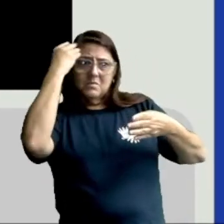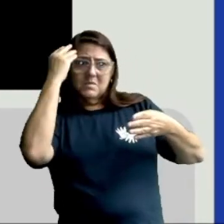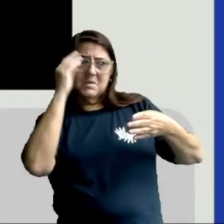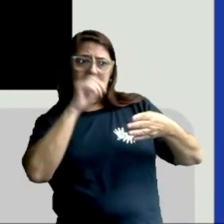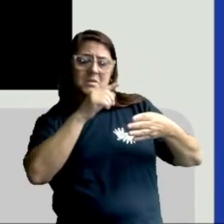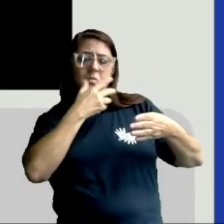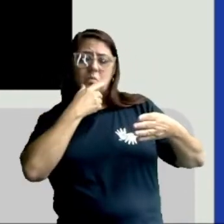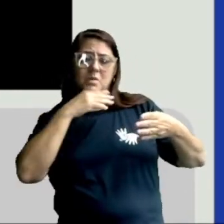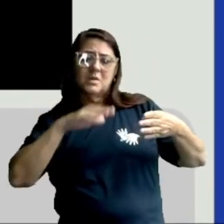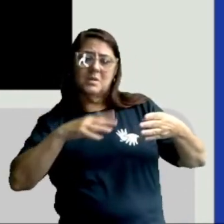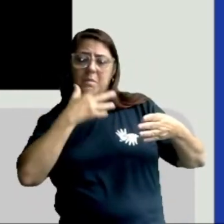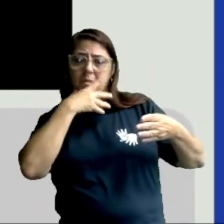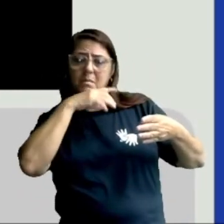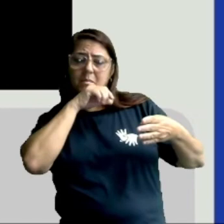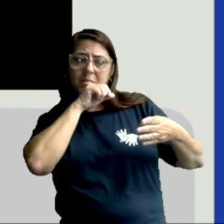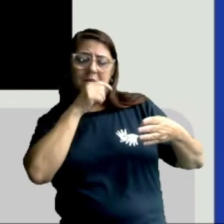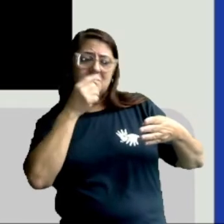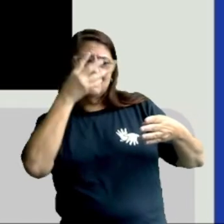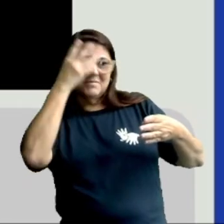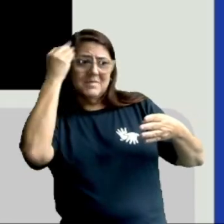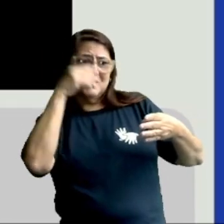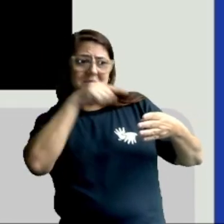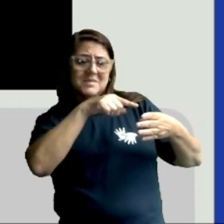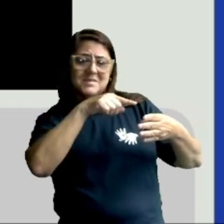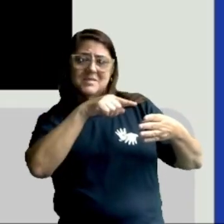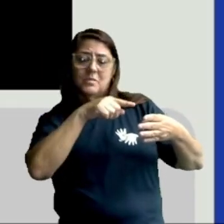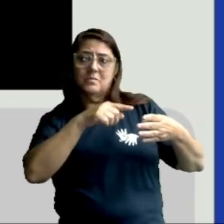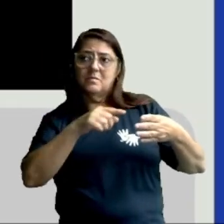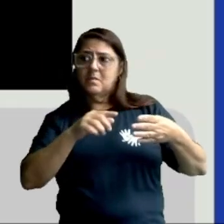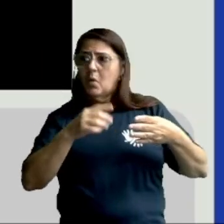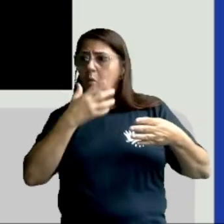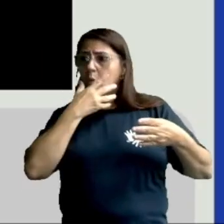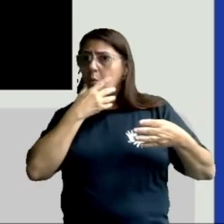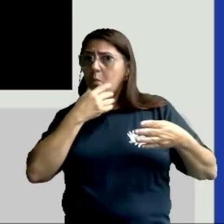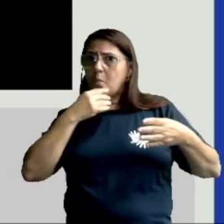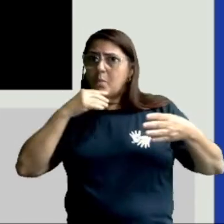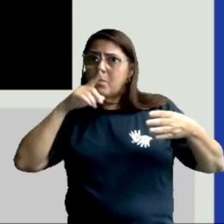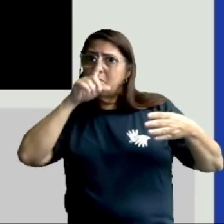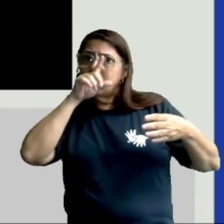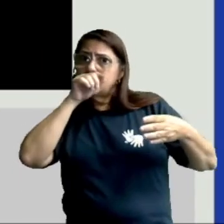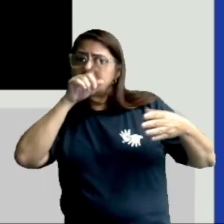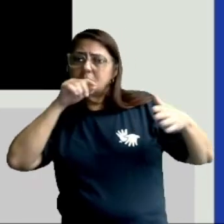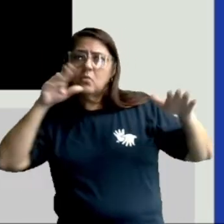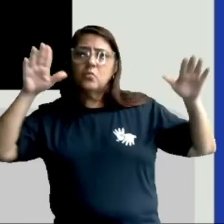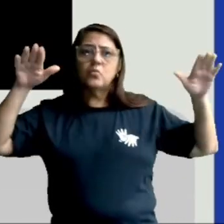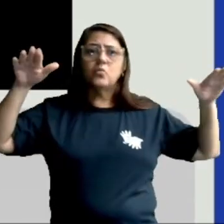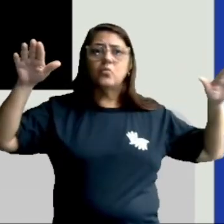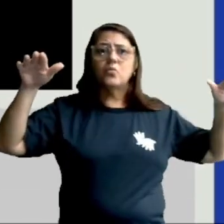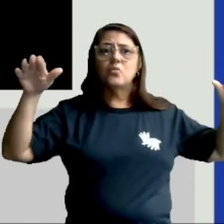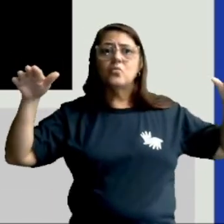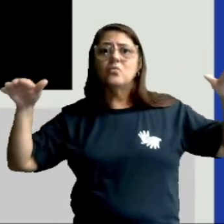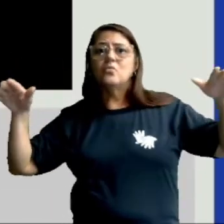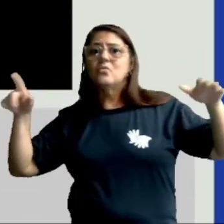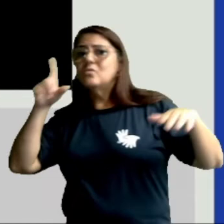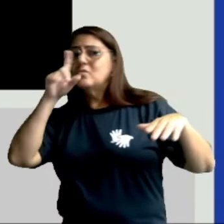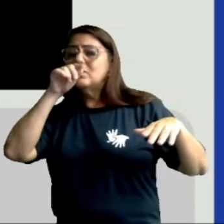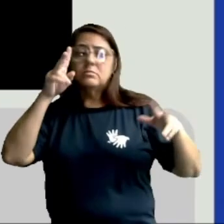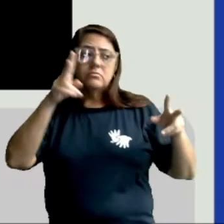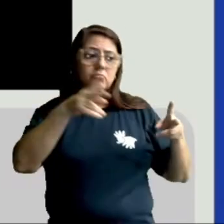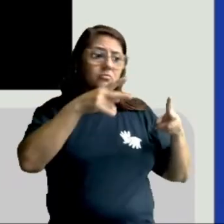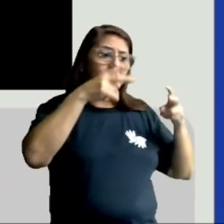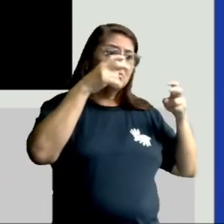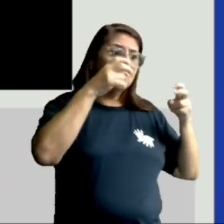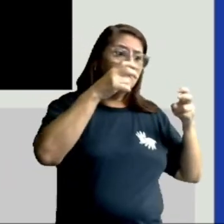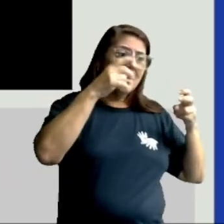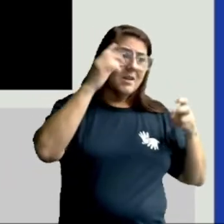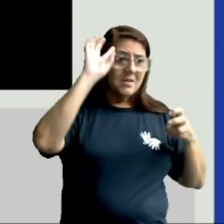por um menino e seu pai. Naquele instante, passou um passarinho voando no céu. E ao percebê-la,